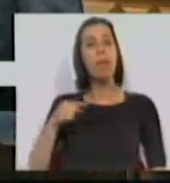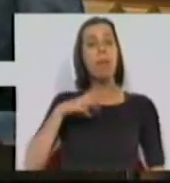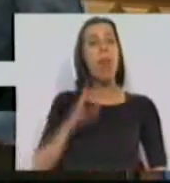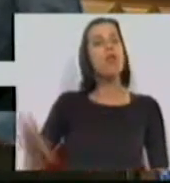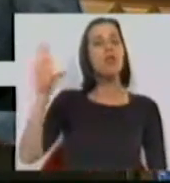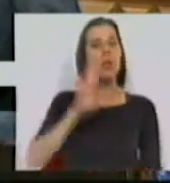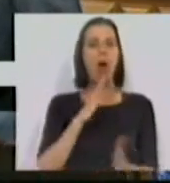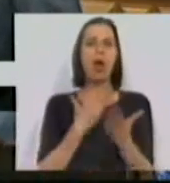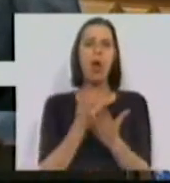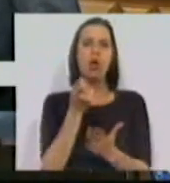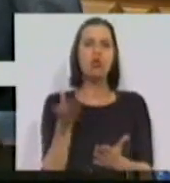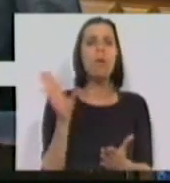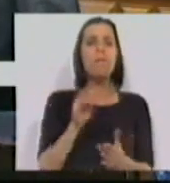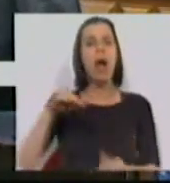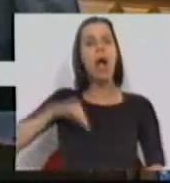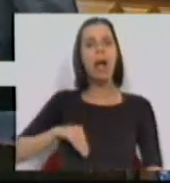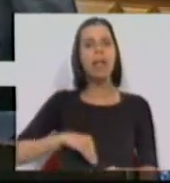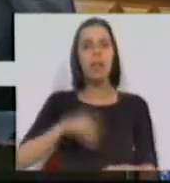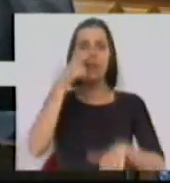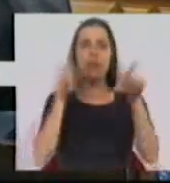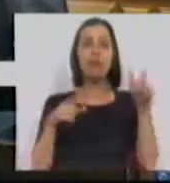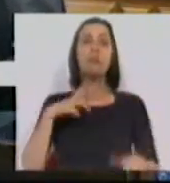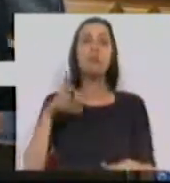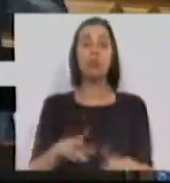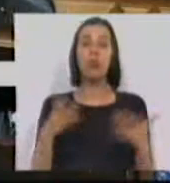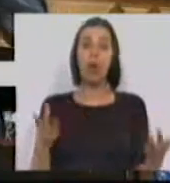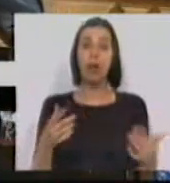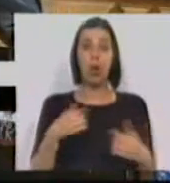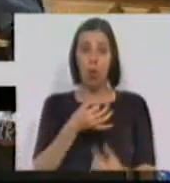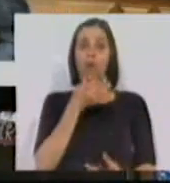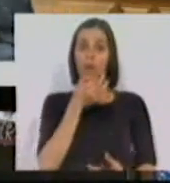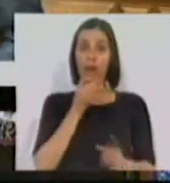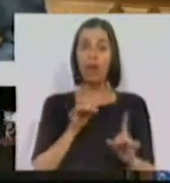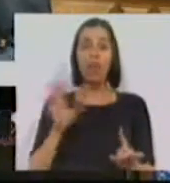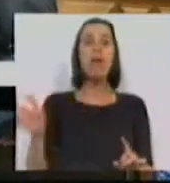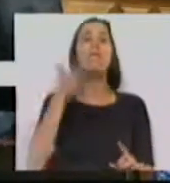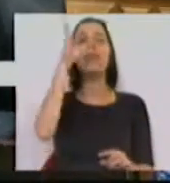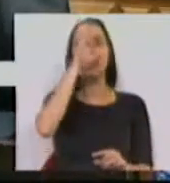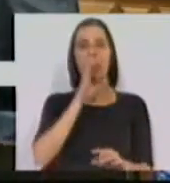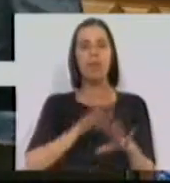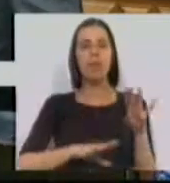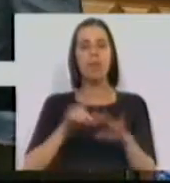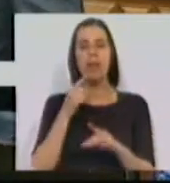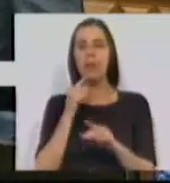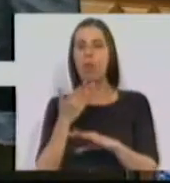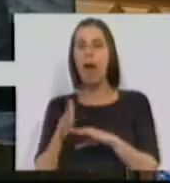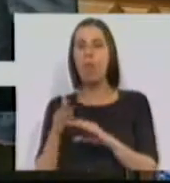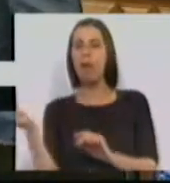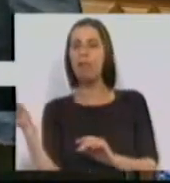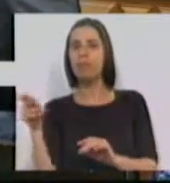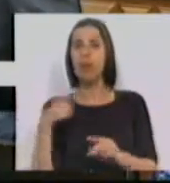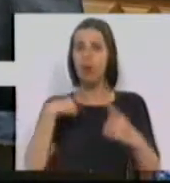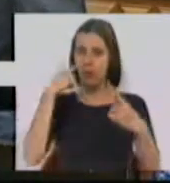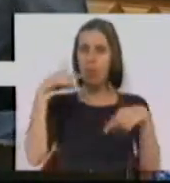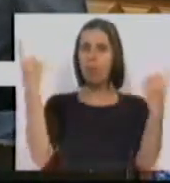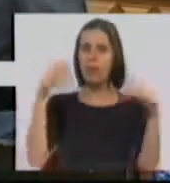para darmos um pouco mais de rendimento aos portugueses, enquanto eu falava, o Primeiro-Ministro fez um à parte. E eu vou